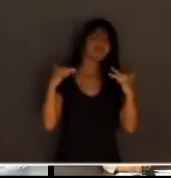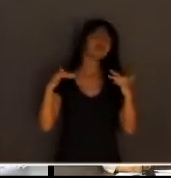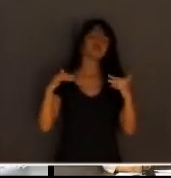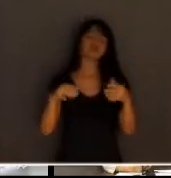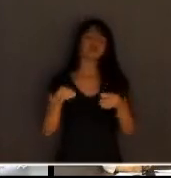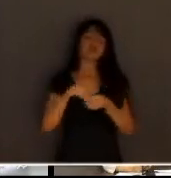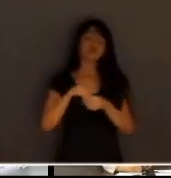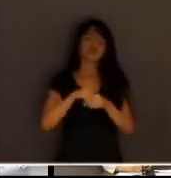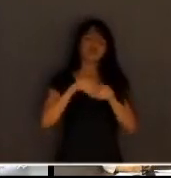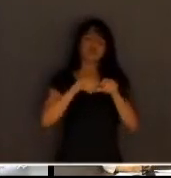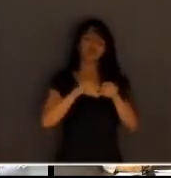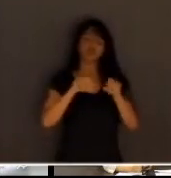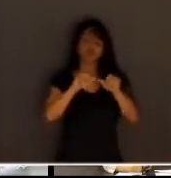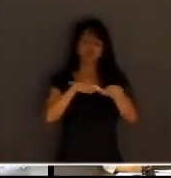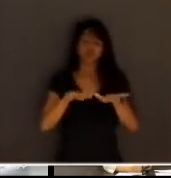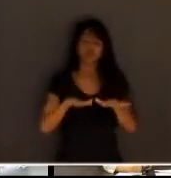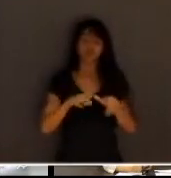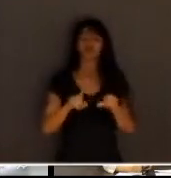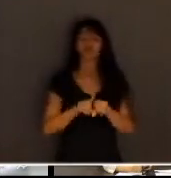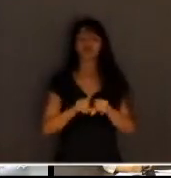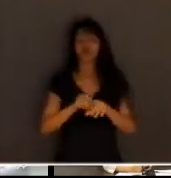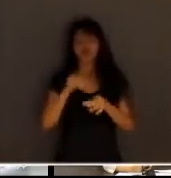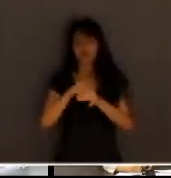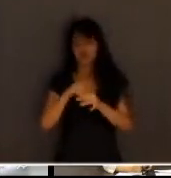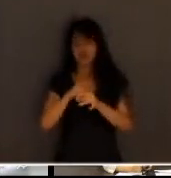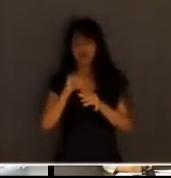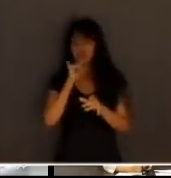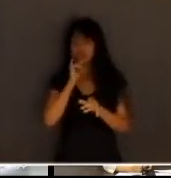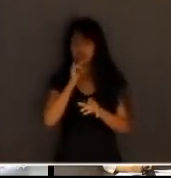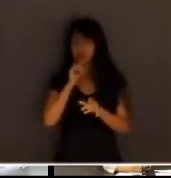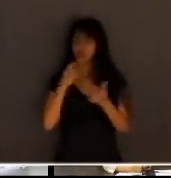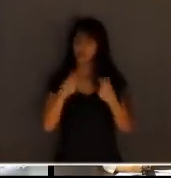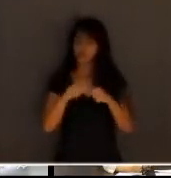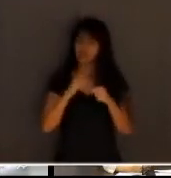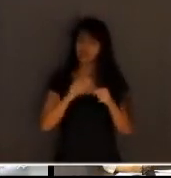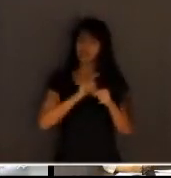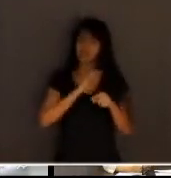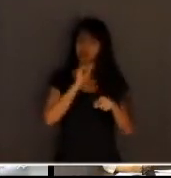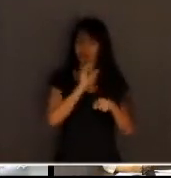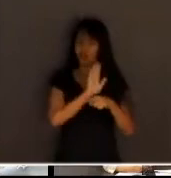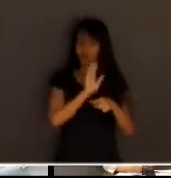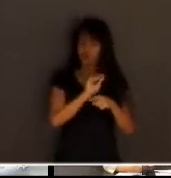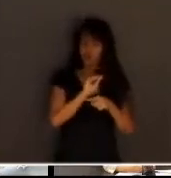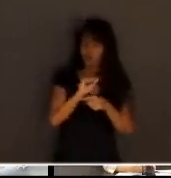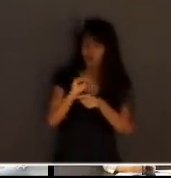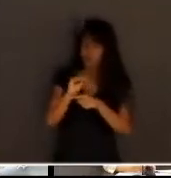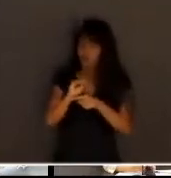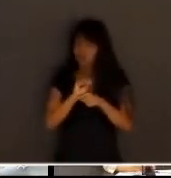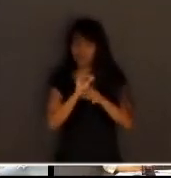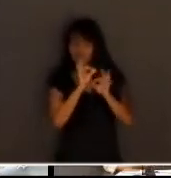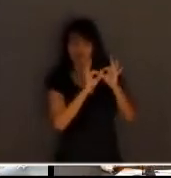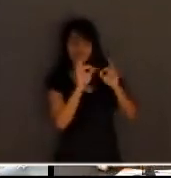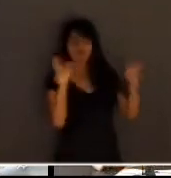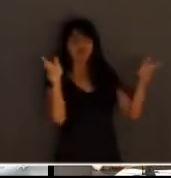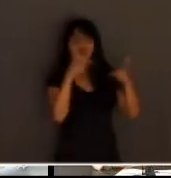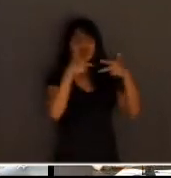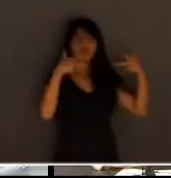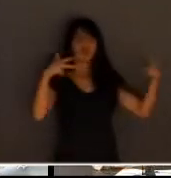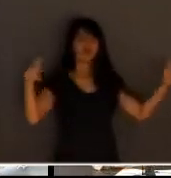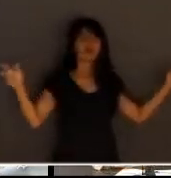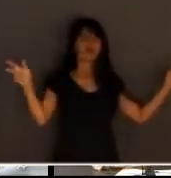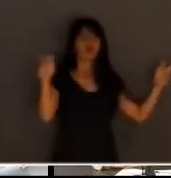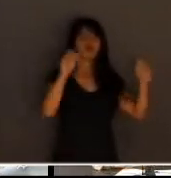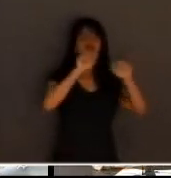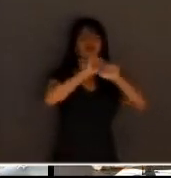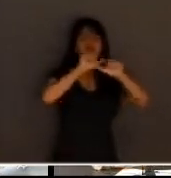Em um ambiente interno, nós devemos ter o cuidado de esse ambiente ser ventilado, porque